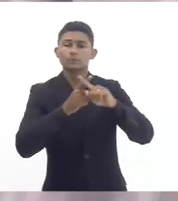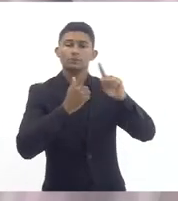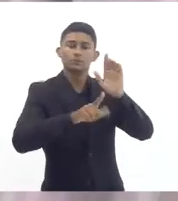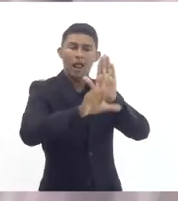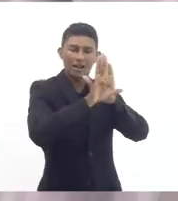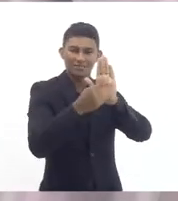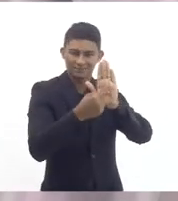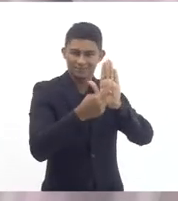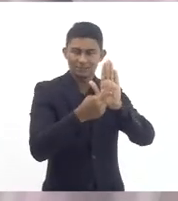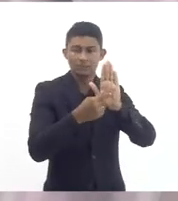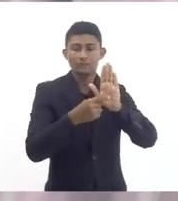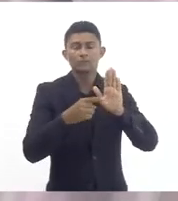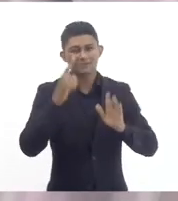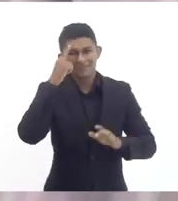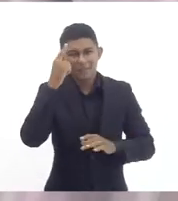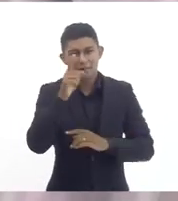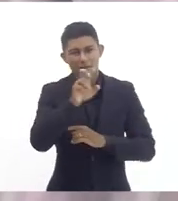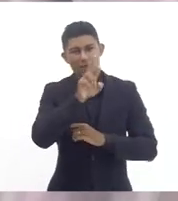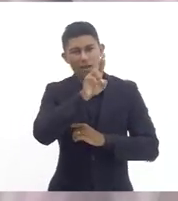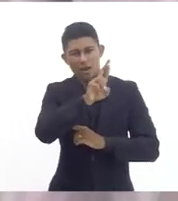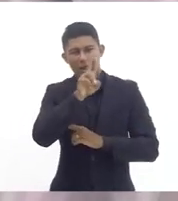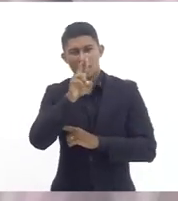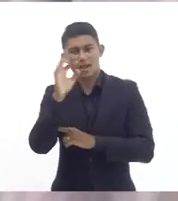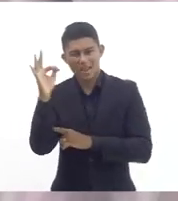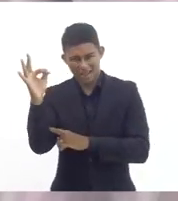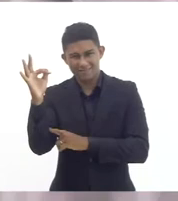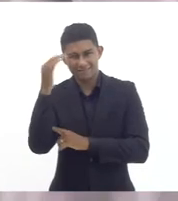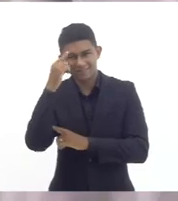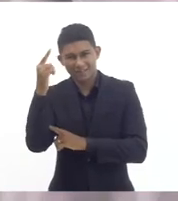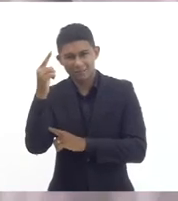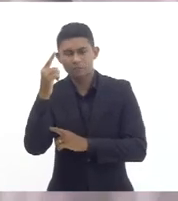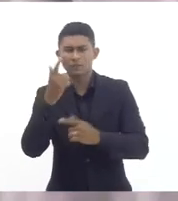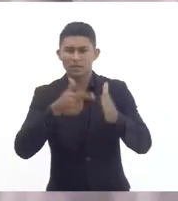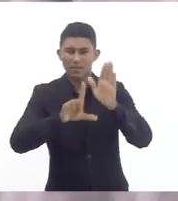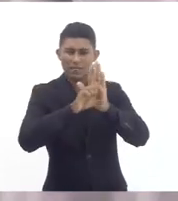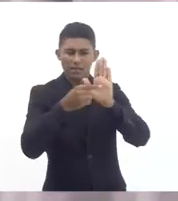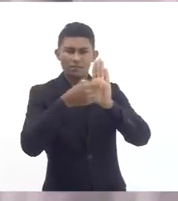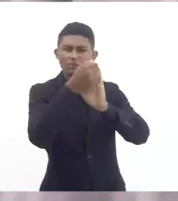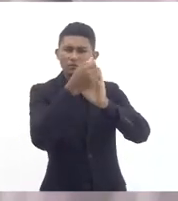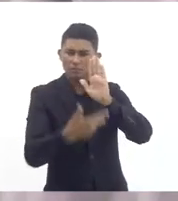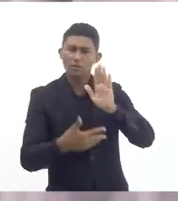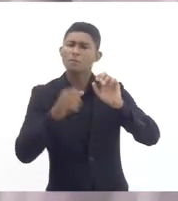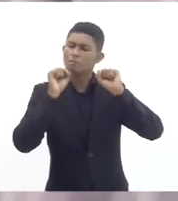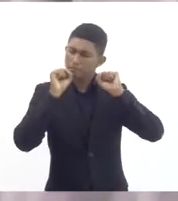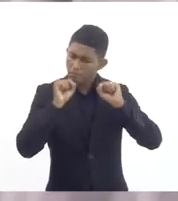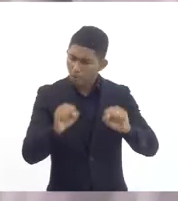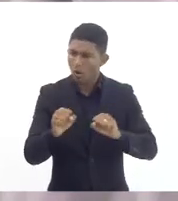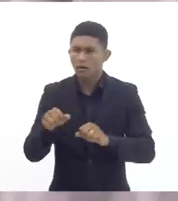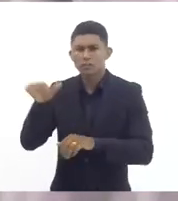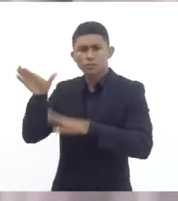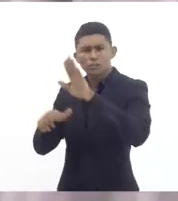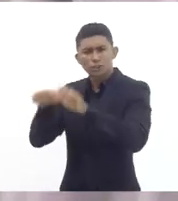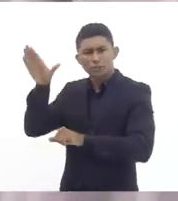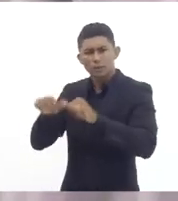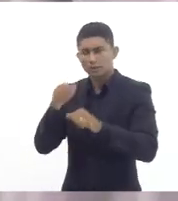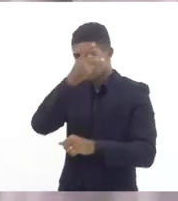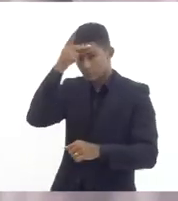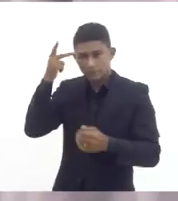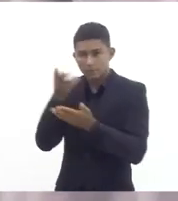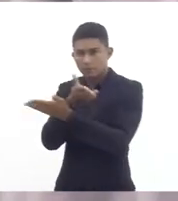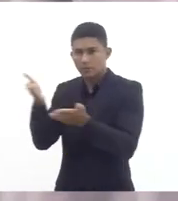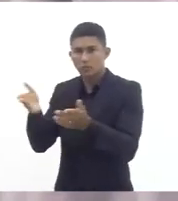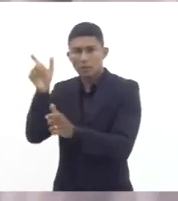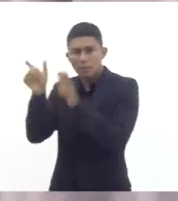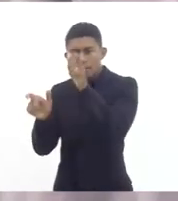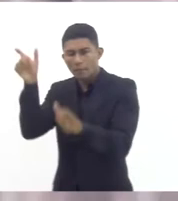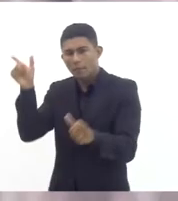ficou o tempo todo do regime do primeiro regime podendo convocar as vacâncias e estamos agora nessa segunda fase que aliás nesse momento nem estamos no